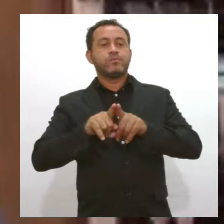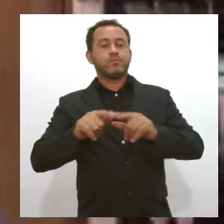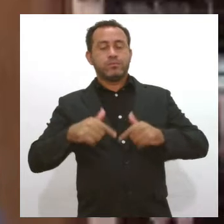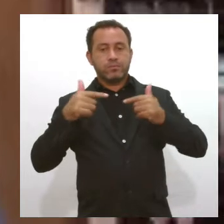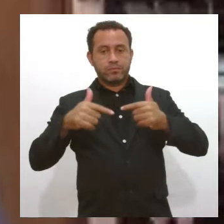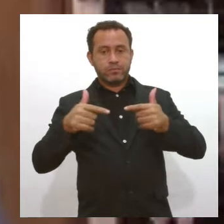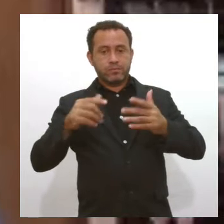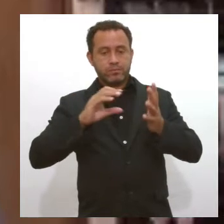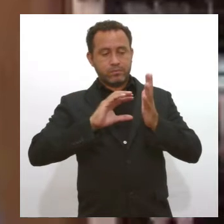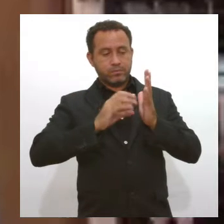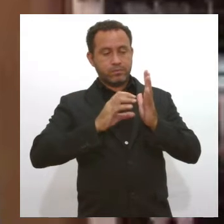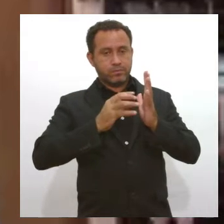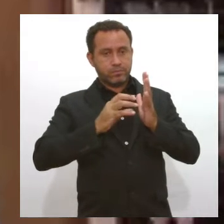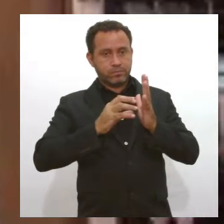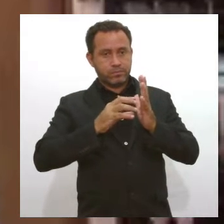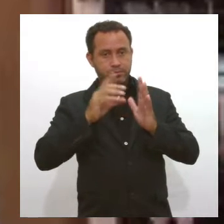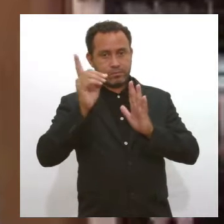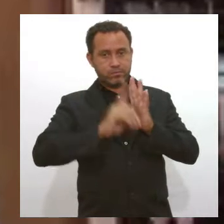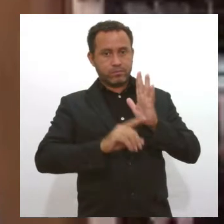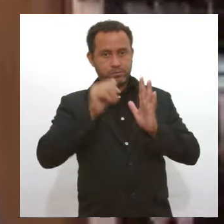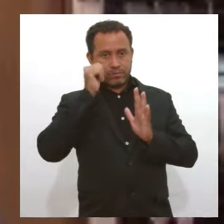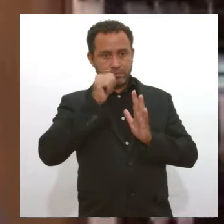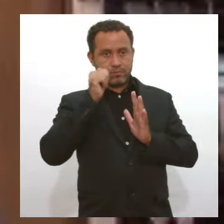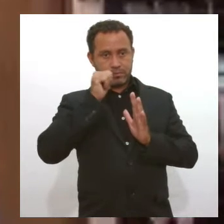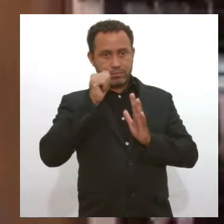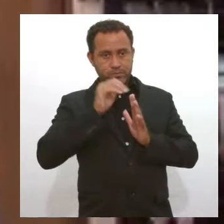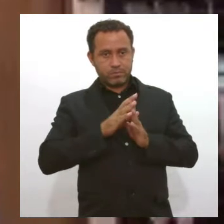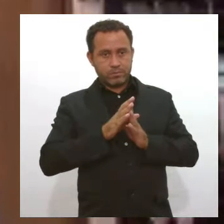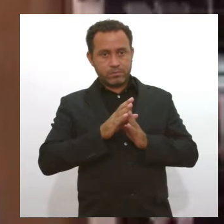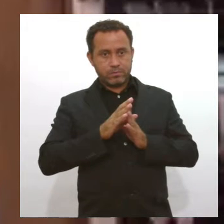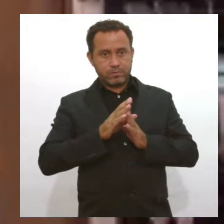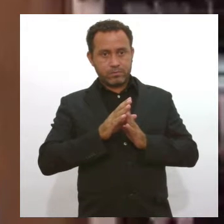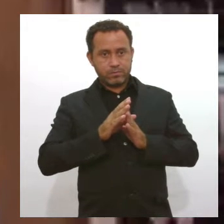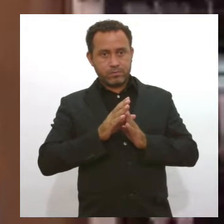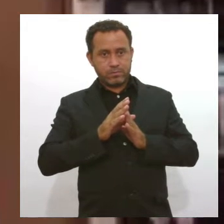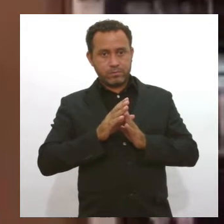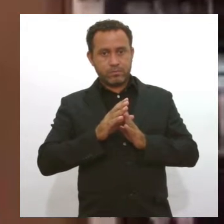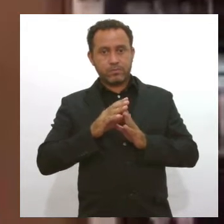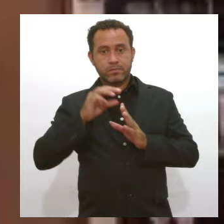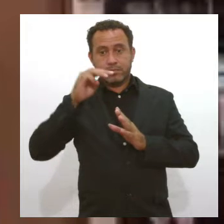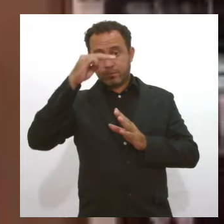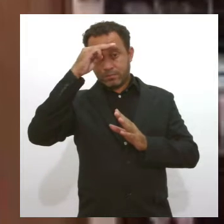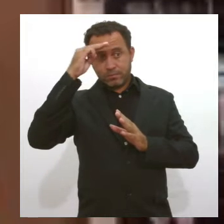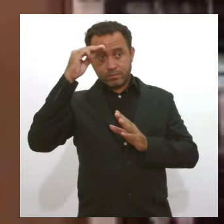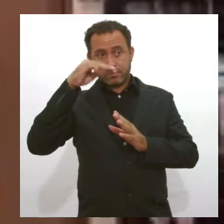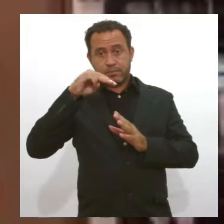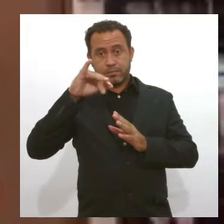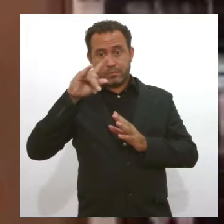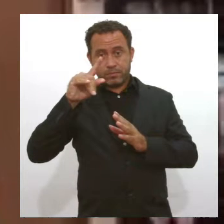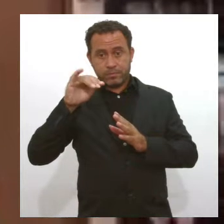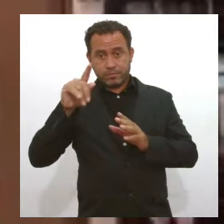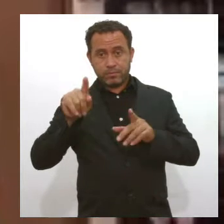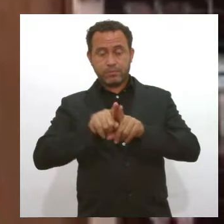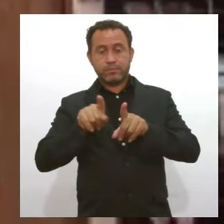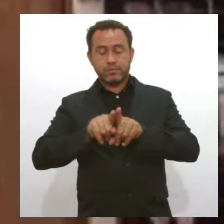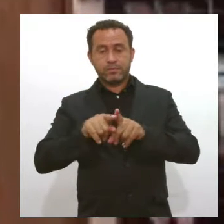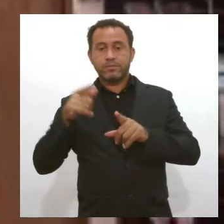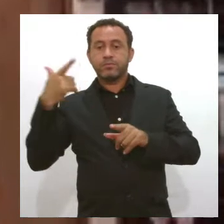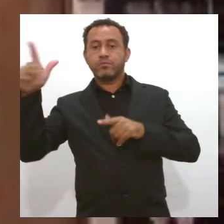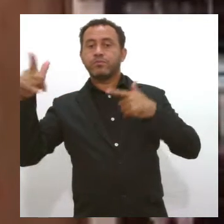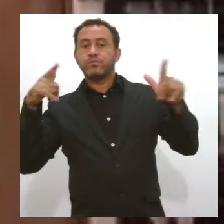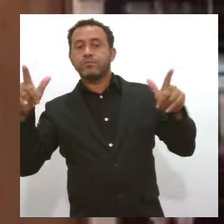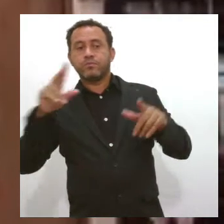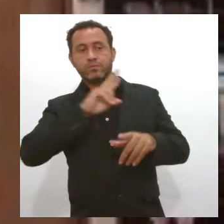Parlamentar dos Direitos da Mulher, que é capitaneada pela deputada Baísa, Mitidieri. E nós temos várias